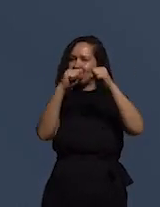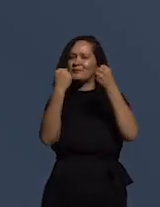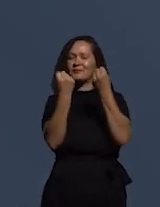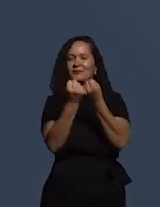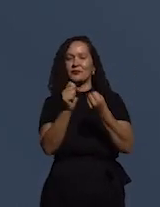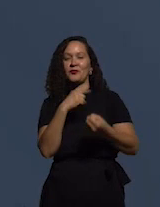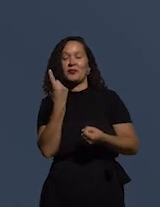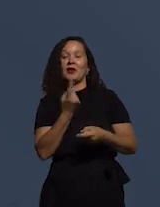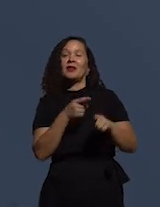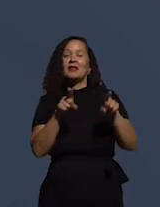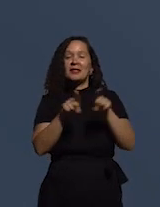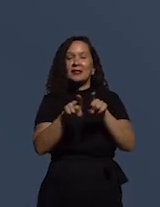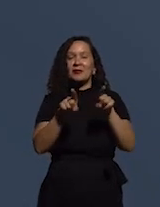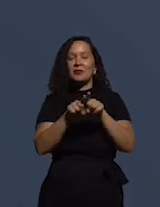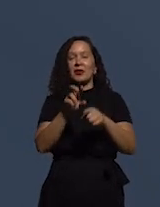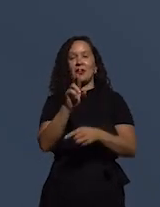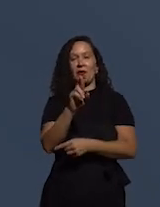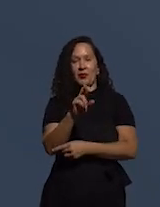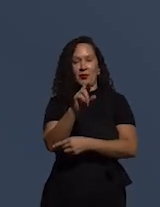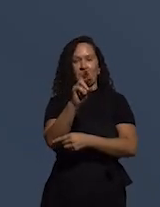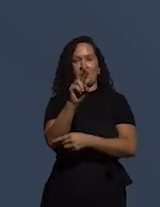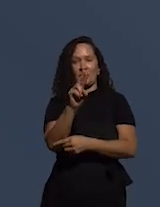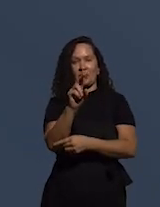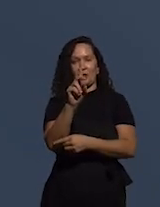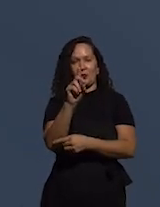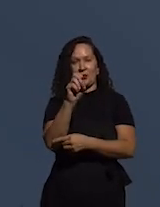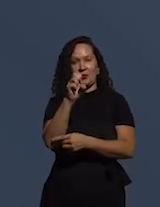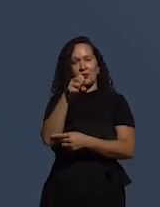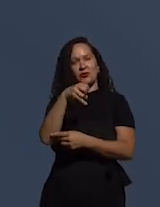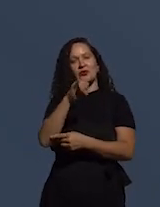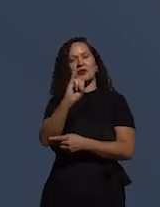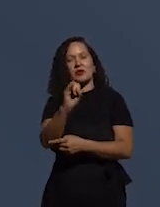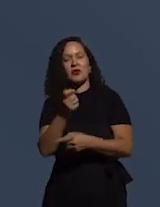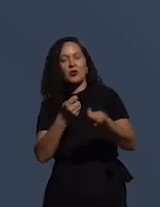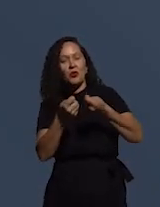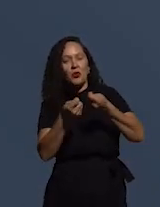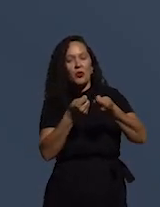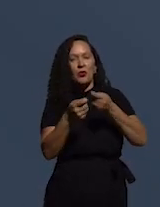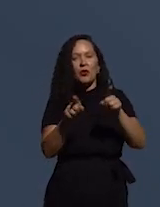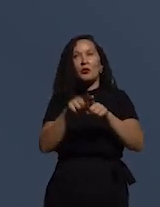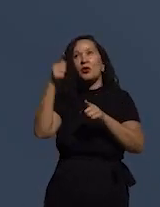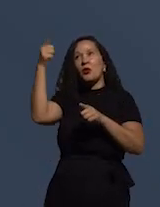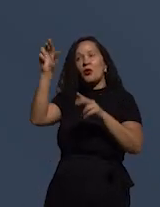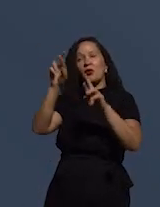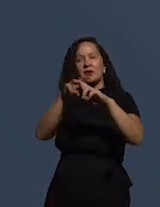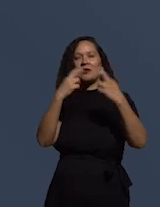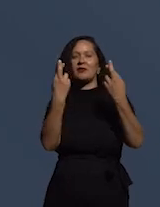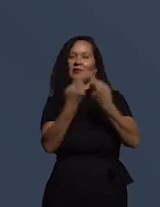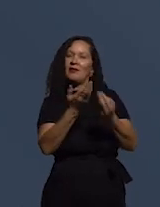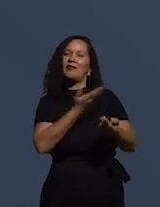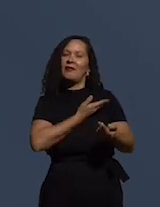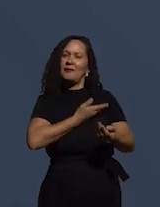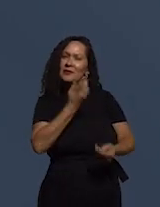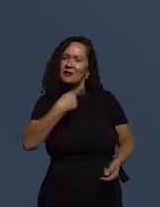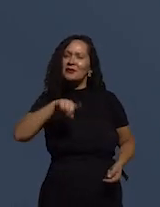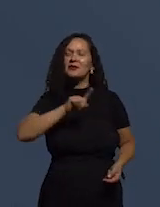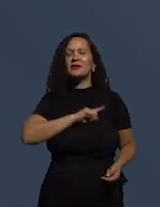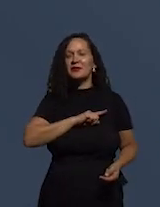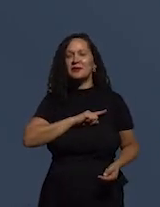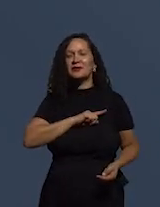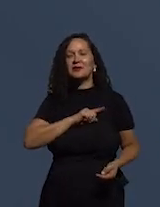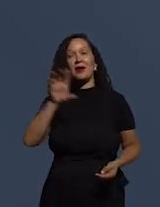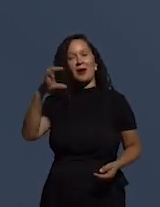mas também o Rodinei Marques da área de controle e outra mesa também com um colega nosso da